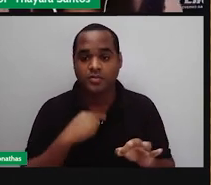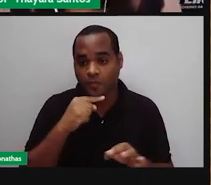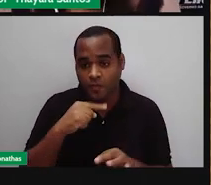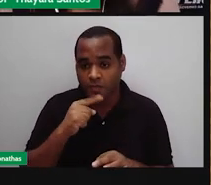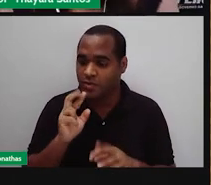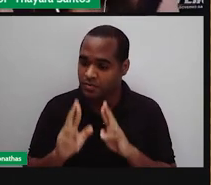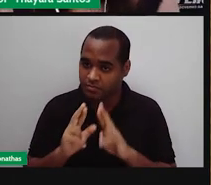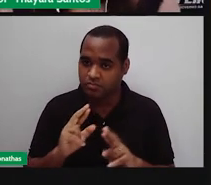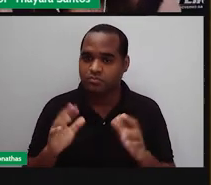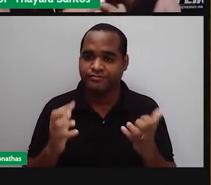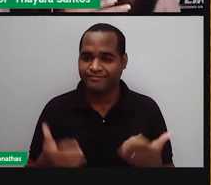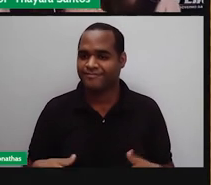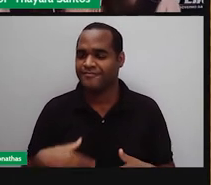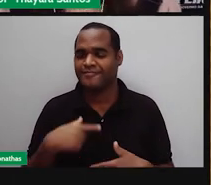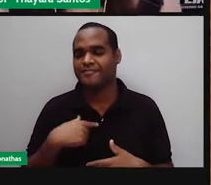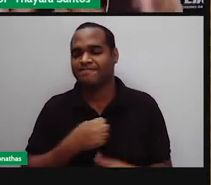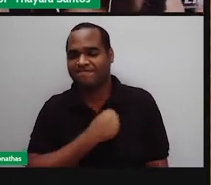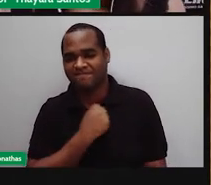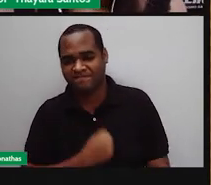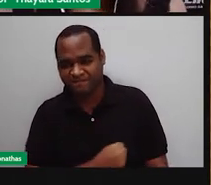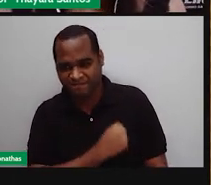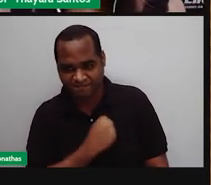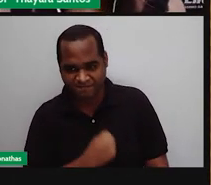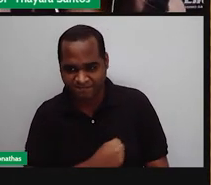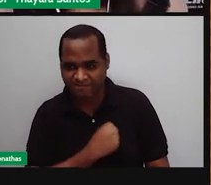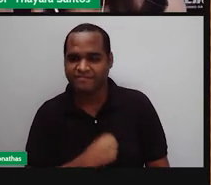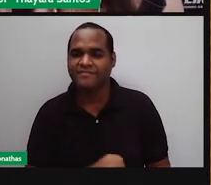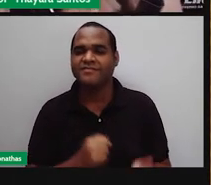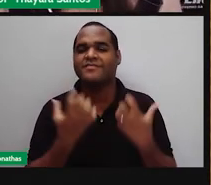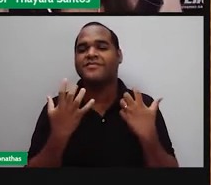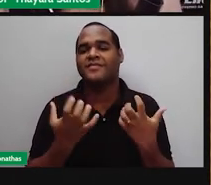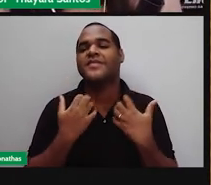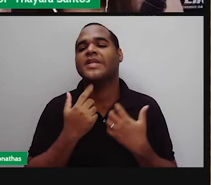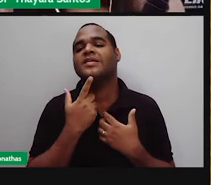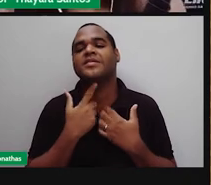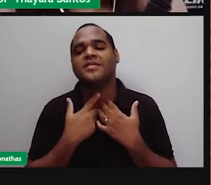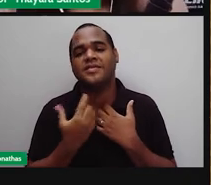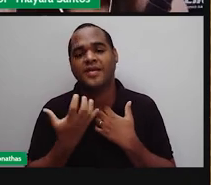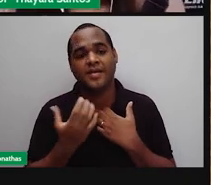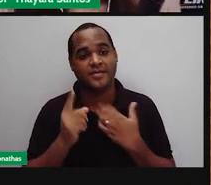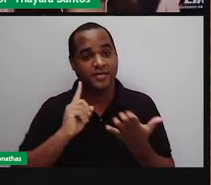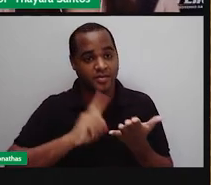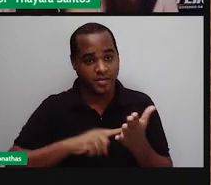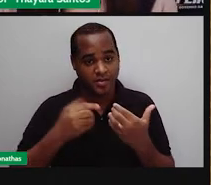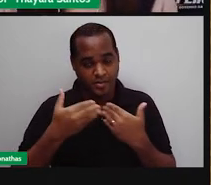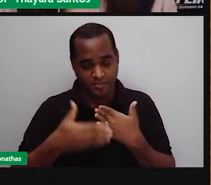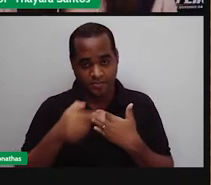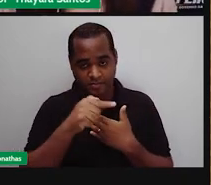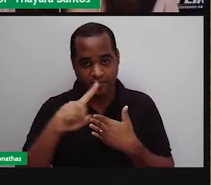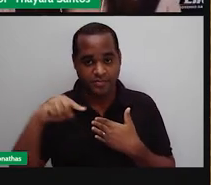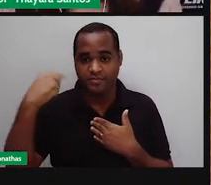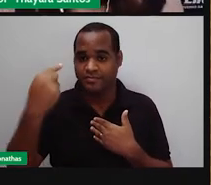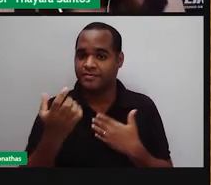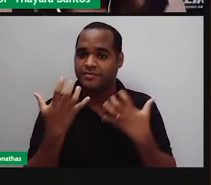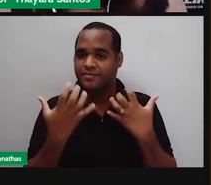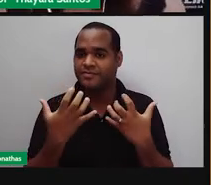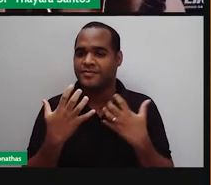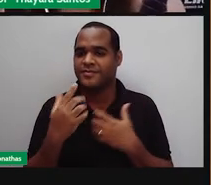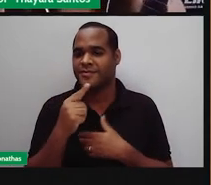dúvidas com eles. Eu vou ficar aqui morrendo de saudade de vocês, mas a gente já tem esse encontro marcado na semana que vem.